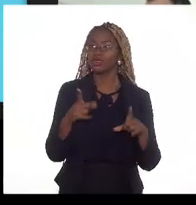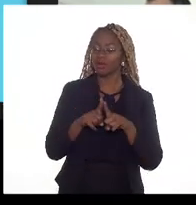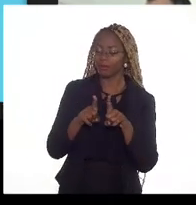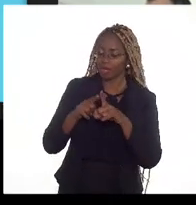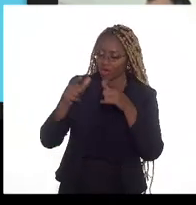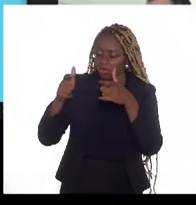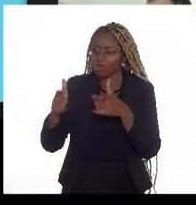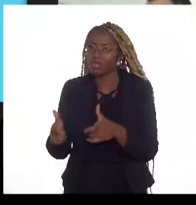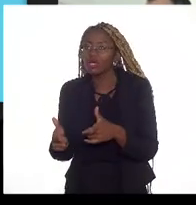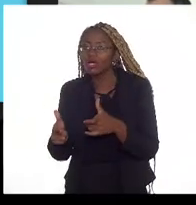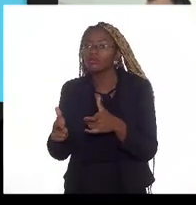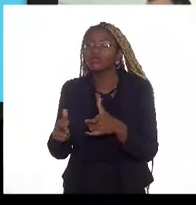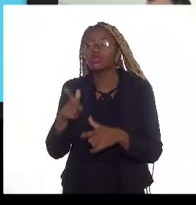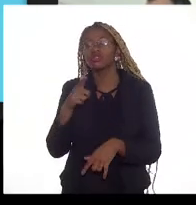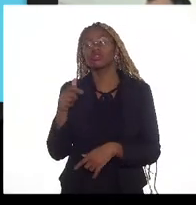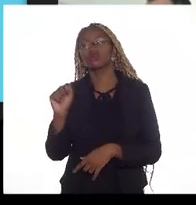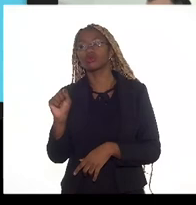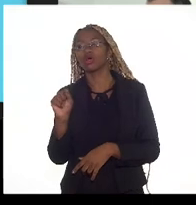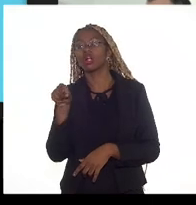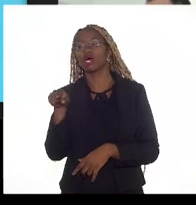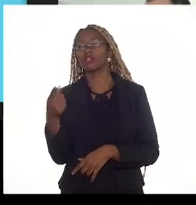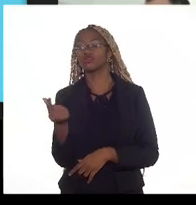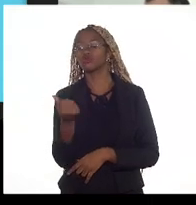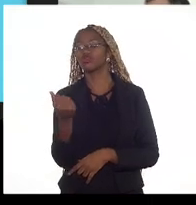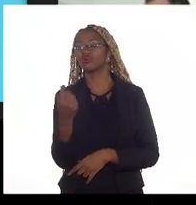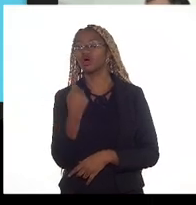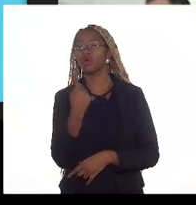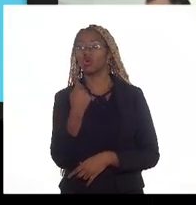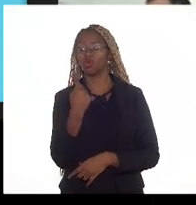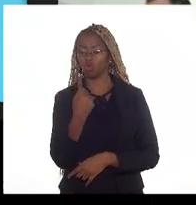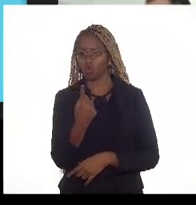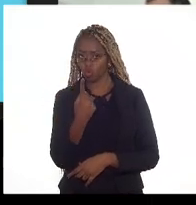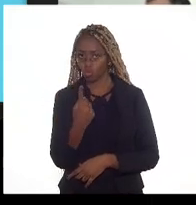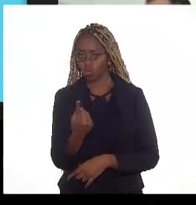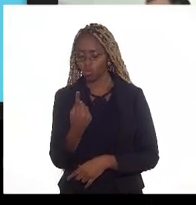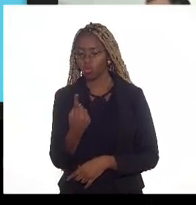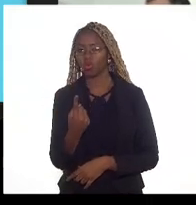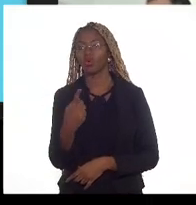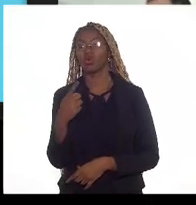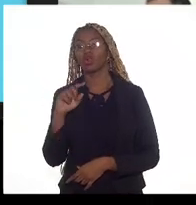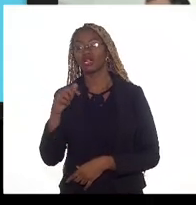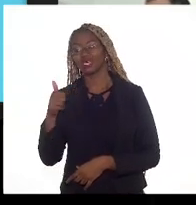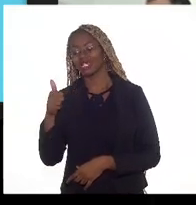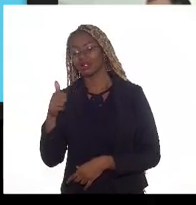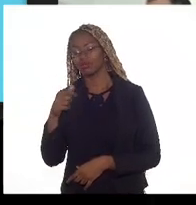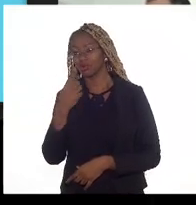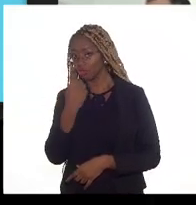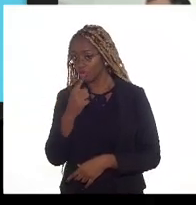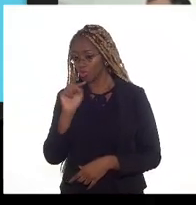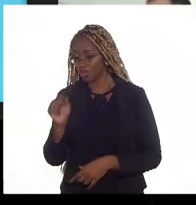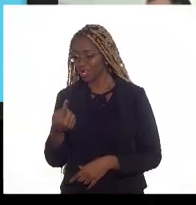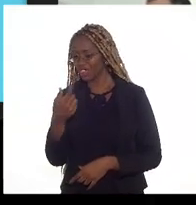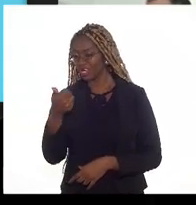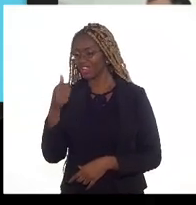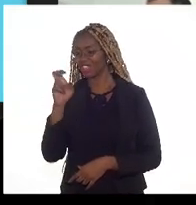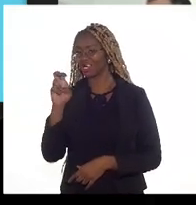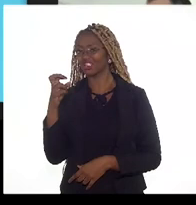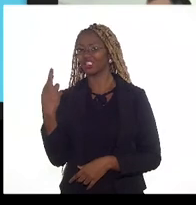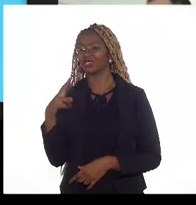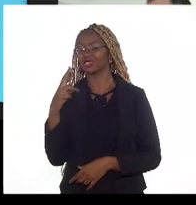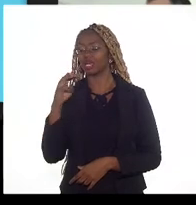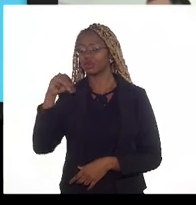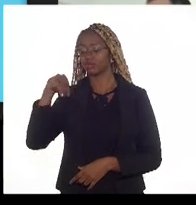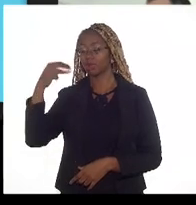cujo gás foi valorado em 1,15 por metro cúbico